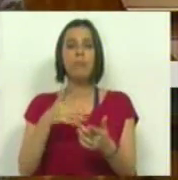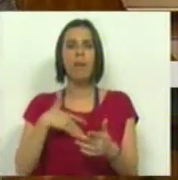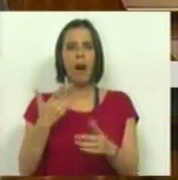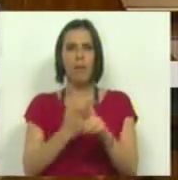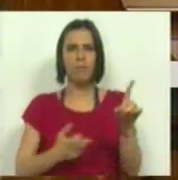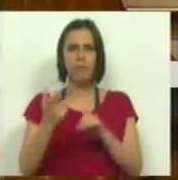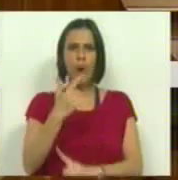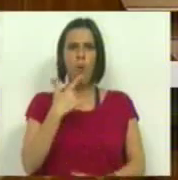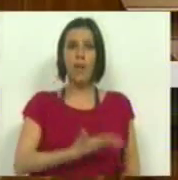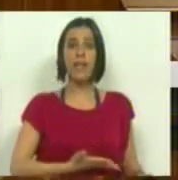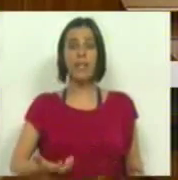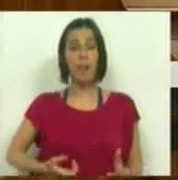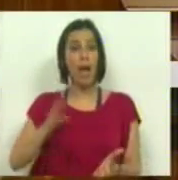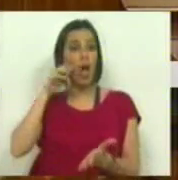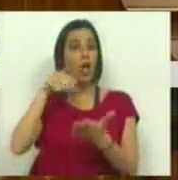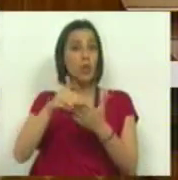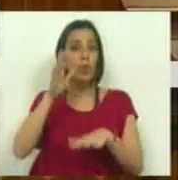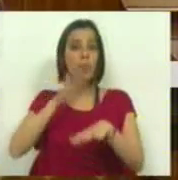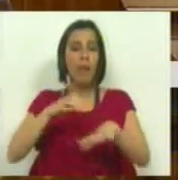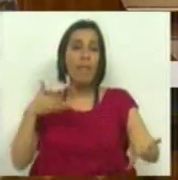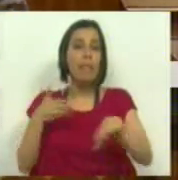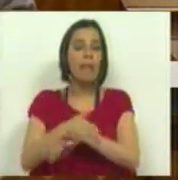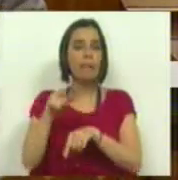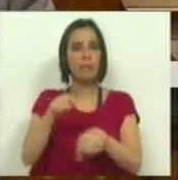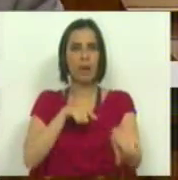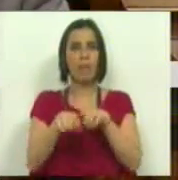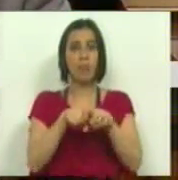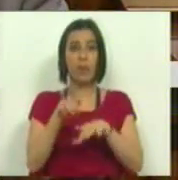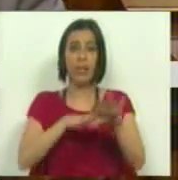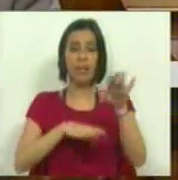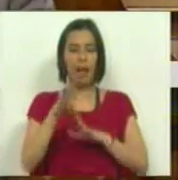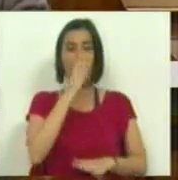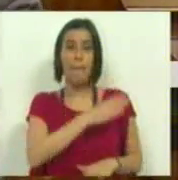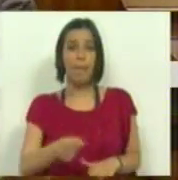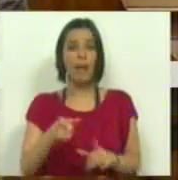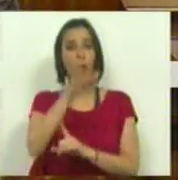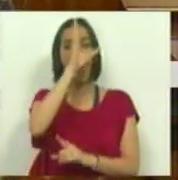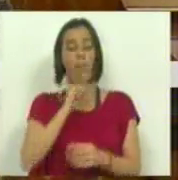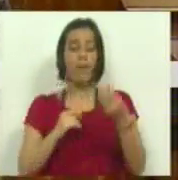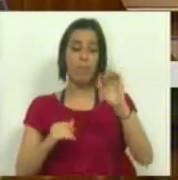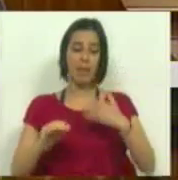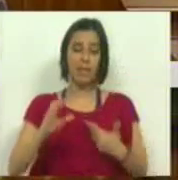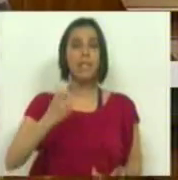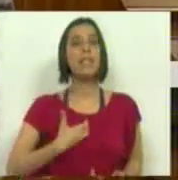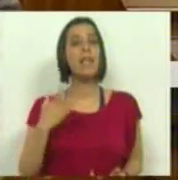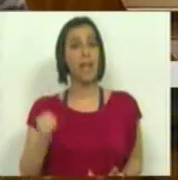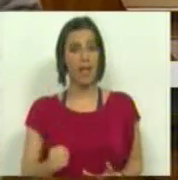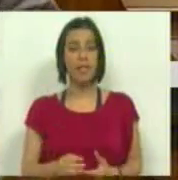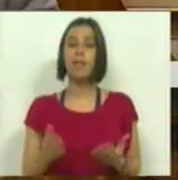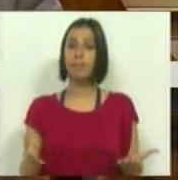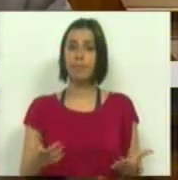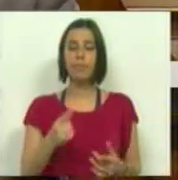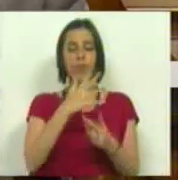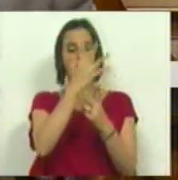aumento brutal do desemprego são resultados diretos desta política que está a ser levada a cabo pelo Governo do PSD e pelo CDS.